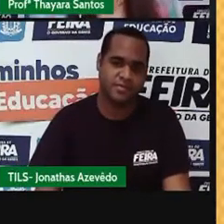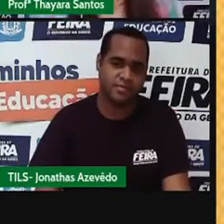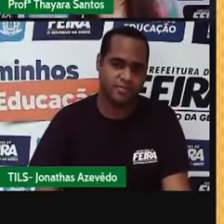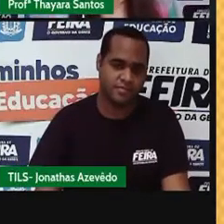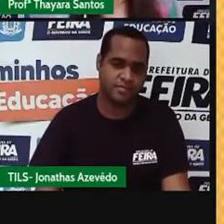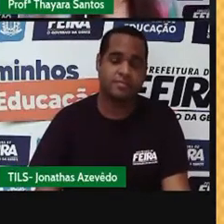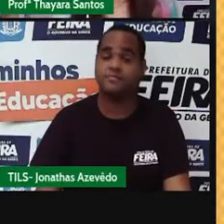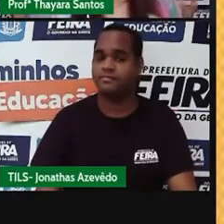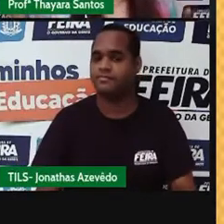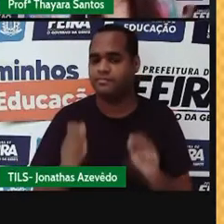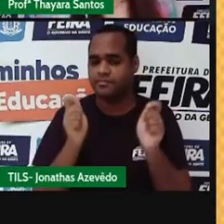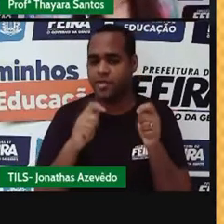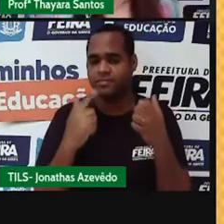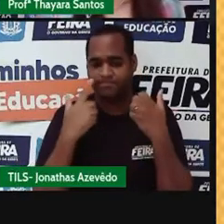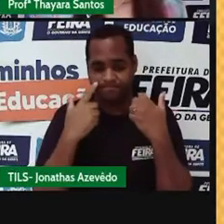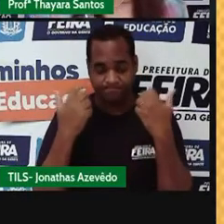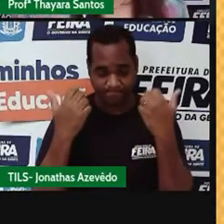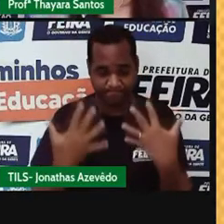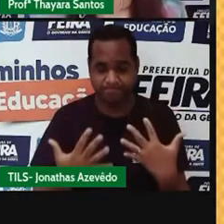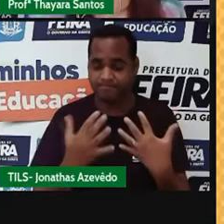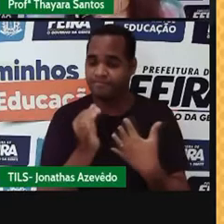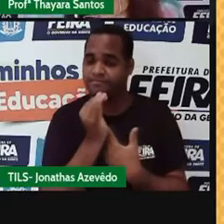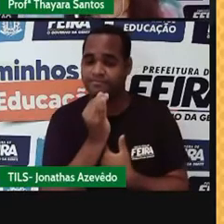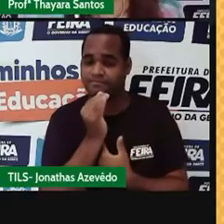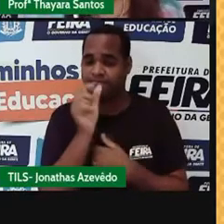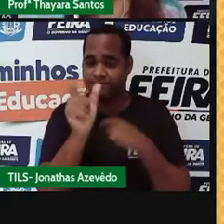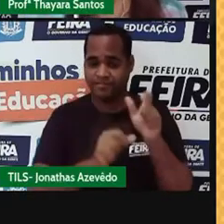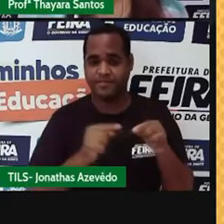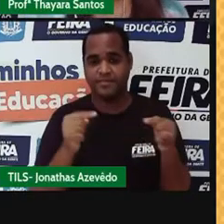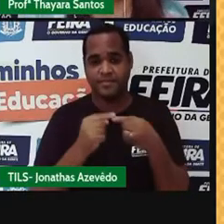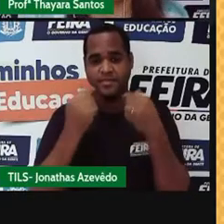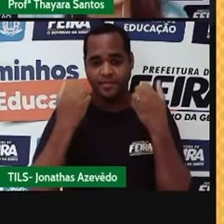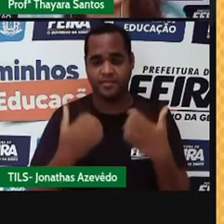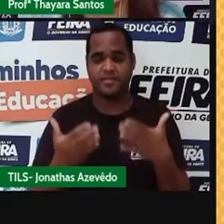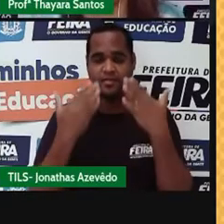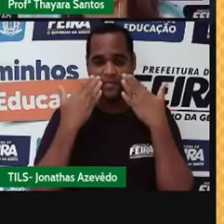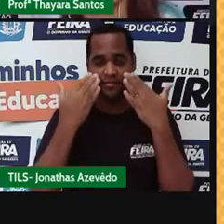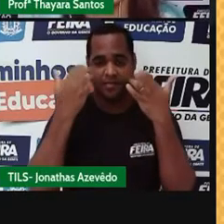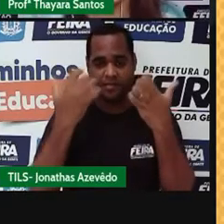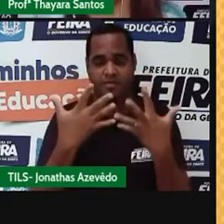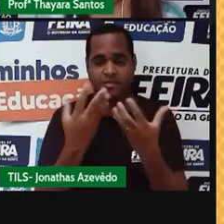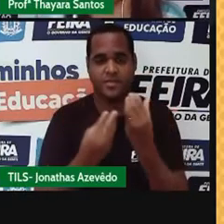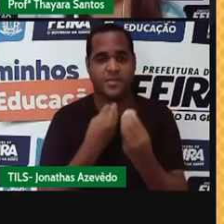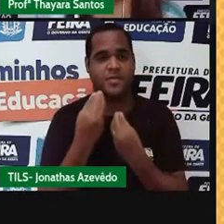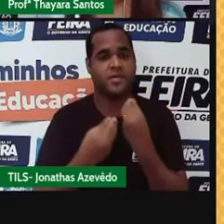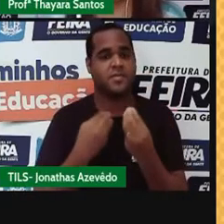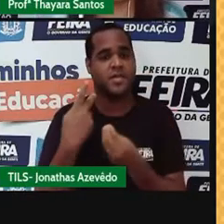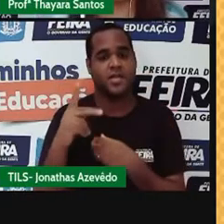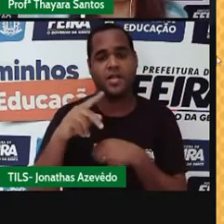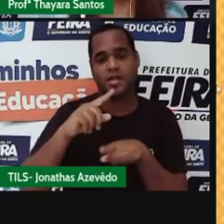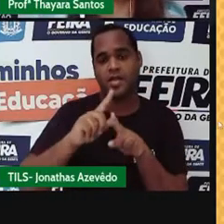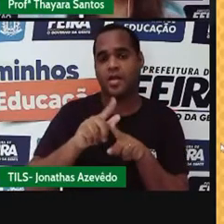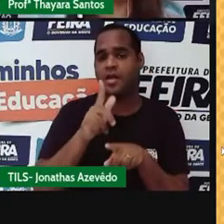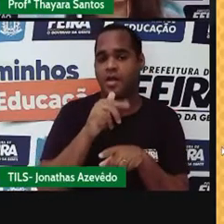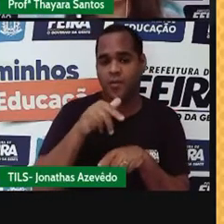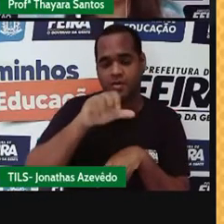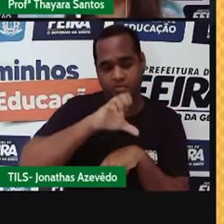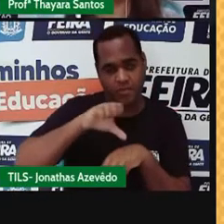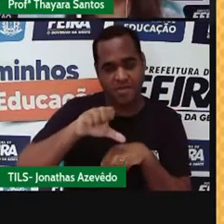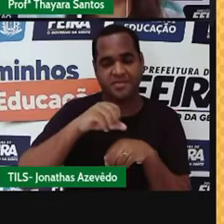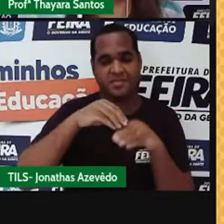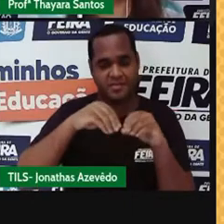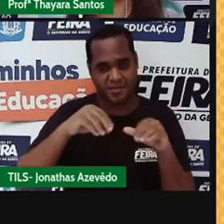Agora vamos identificar esses exemplos aqui que eu trouxe para vocês. No primeiro exemplo, a gente tem água, óleo e areia, que é o mesmo